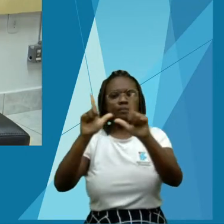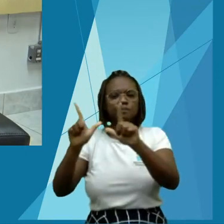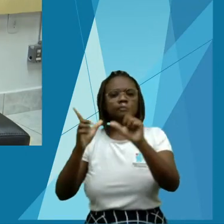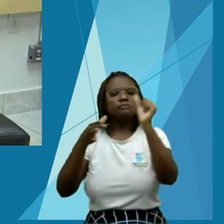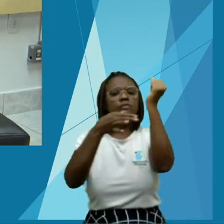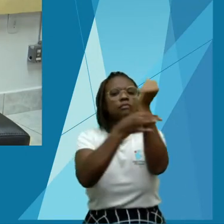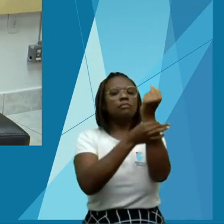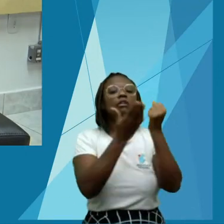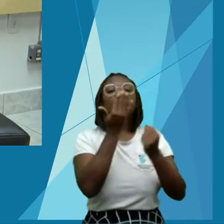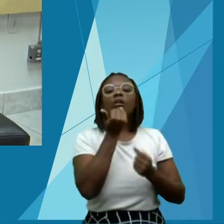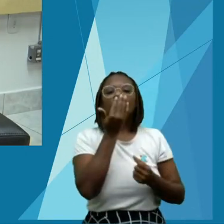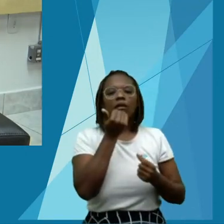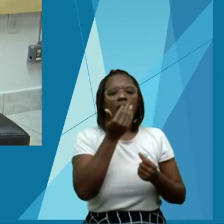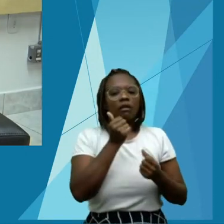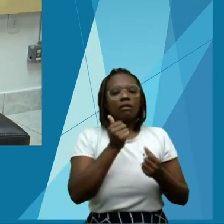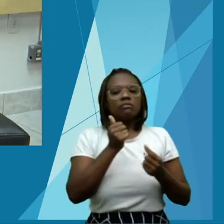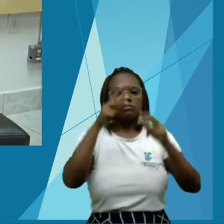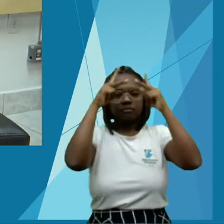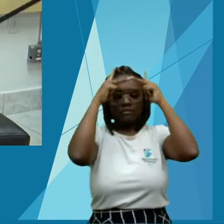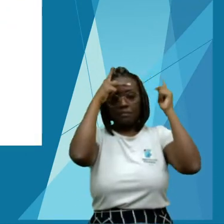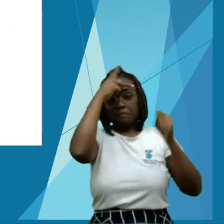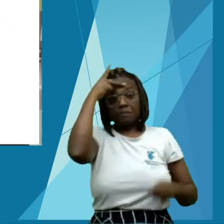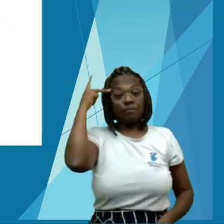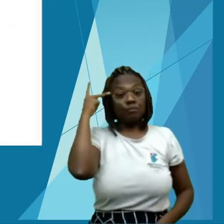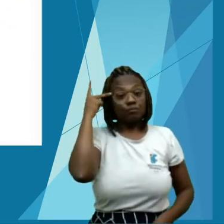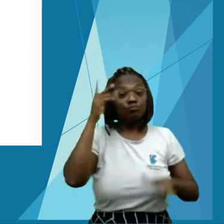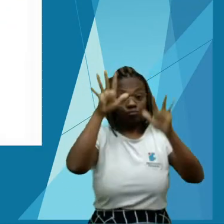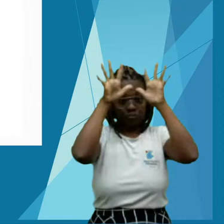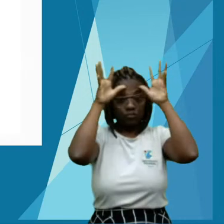espero que todos tenham uma boa leitura.